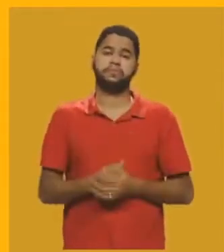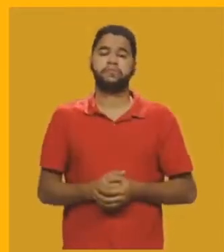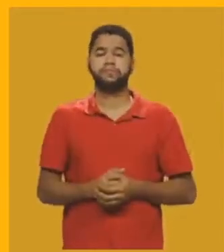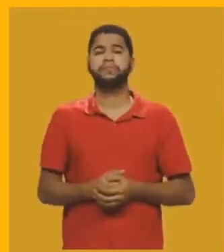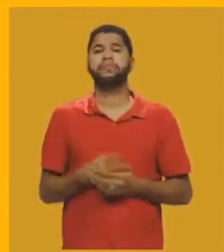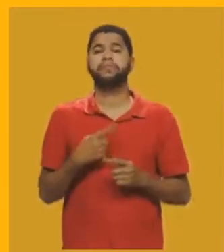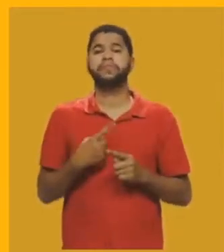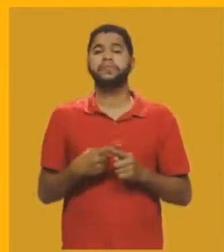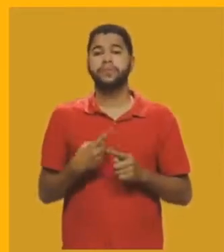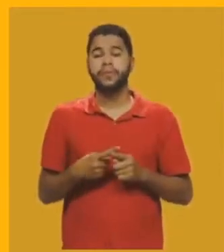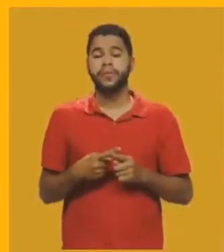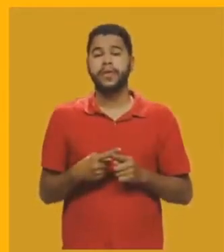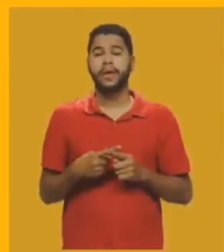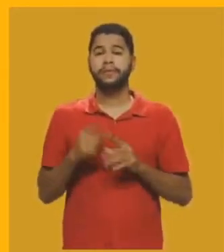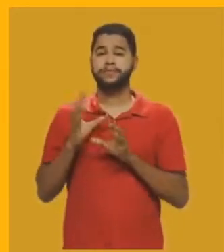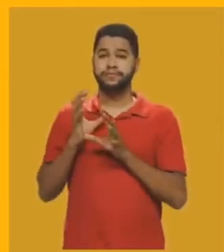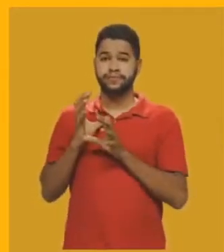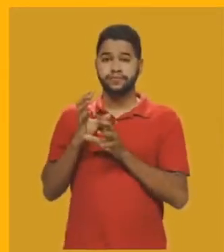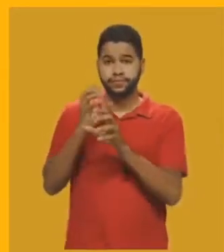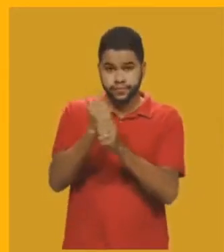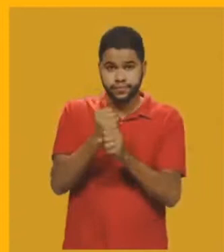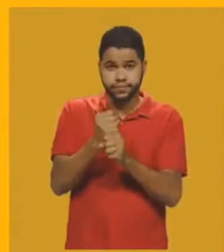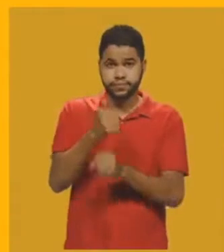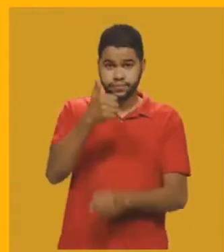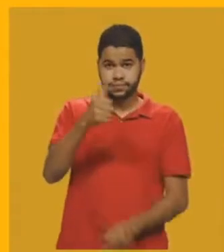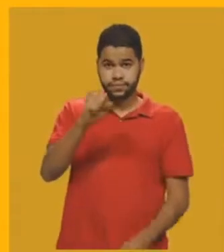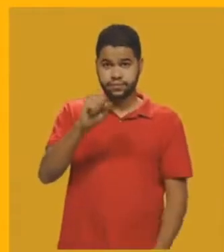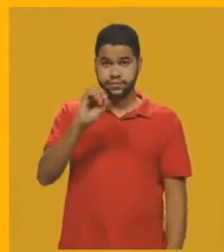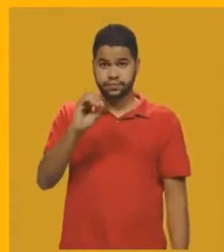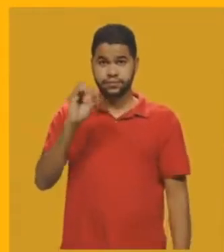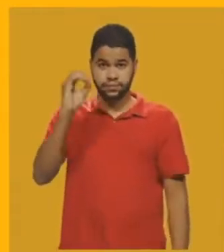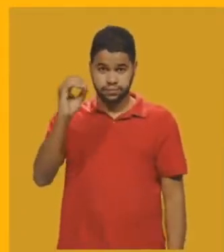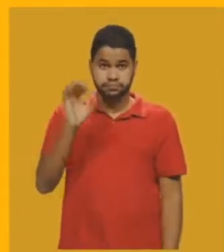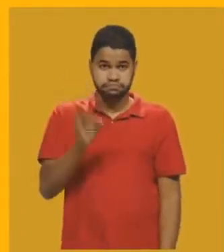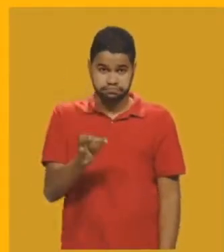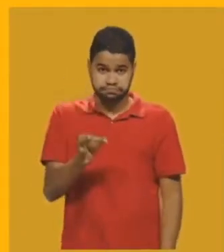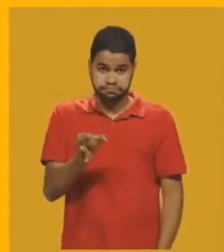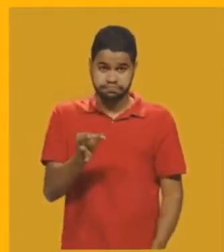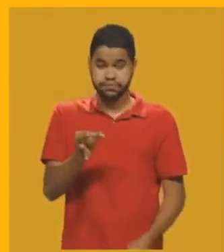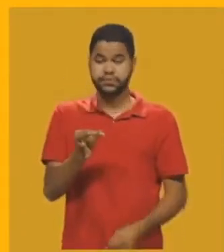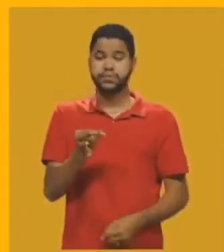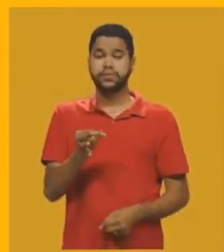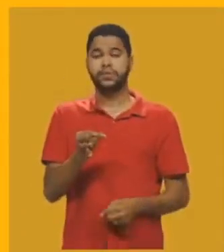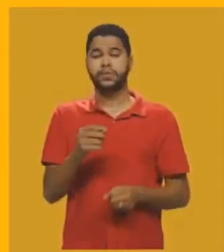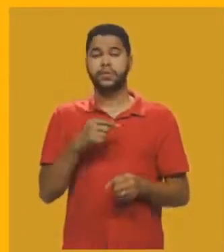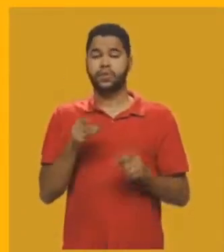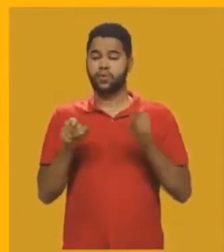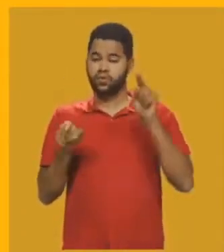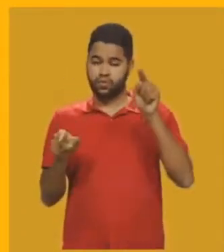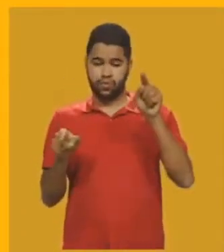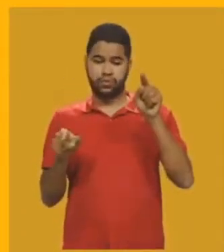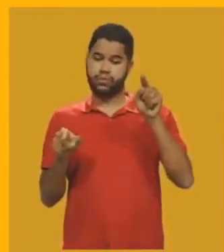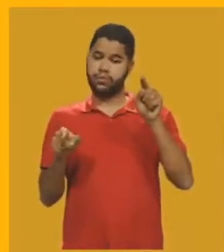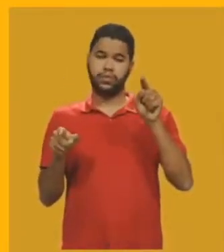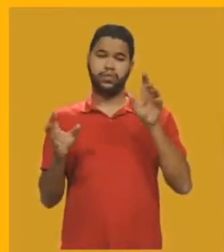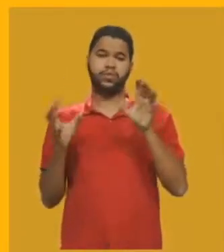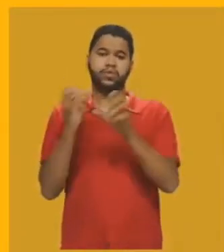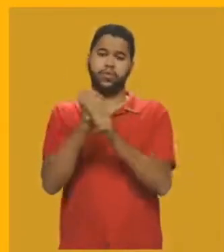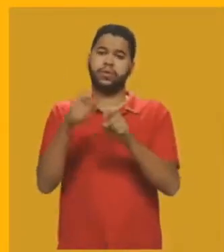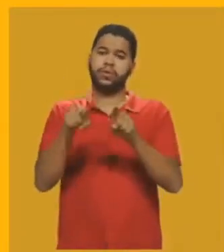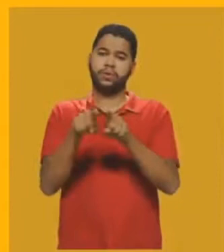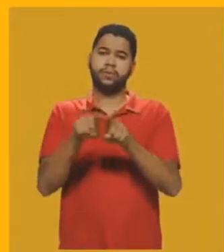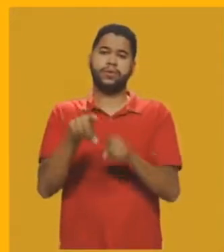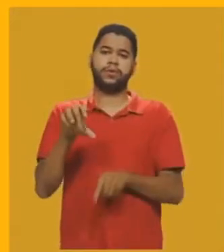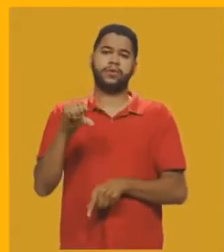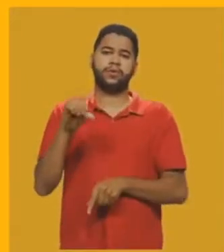porque a soma não tem que dar 180 graus, então os outros dois têm que somar 90. Então,